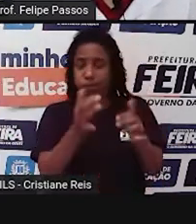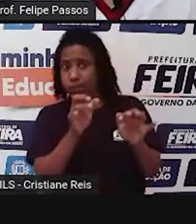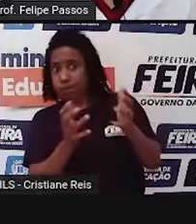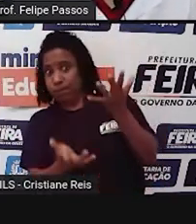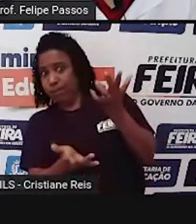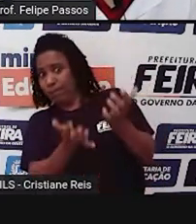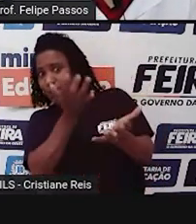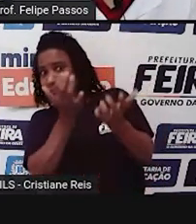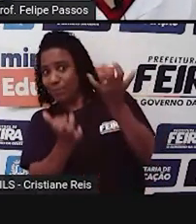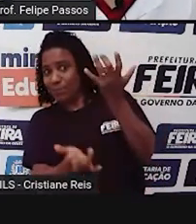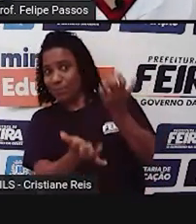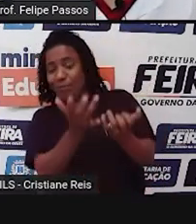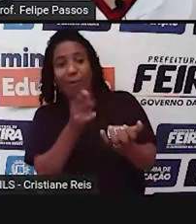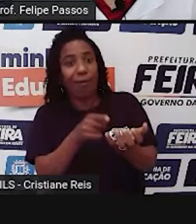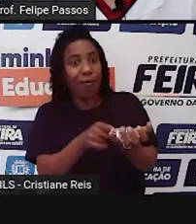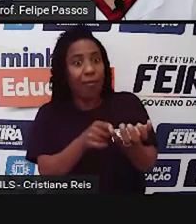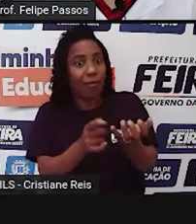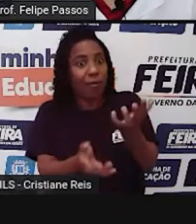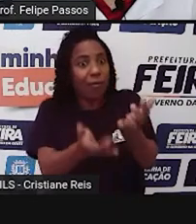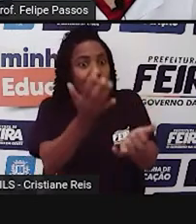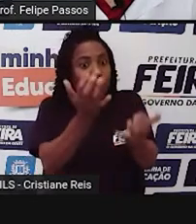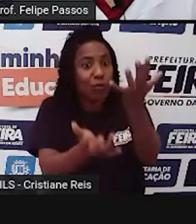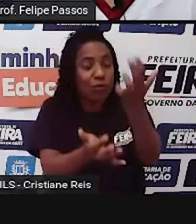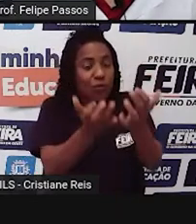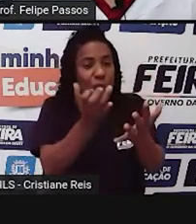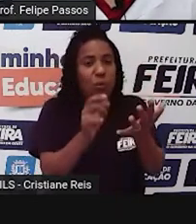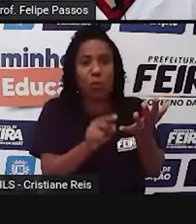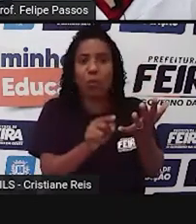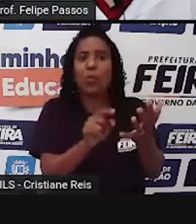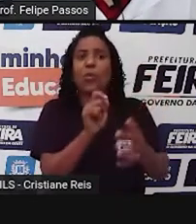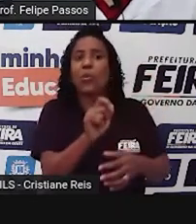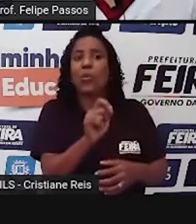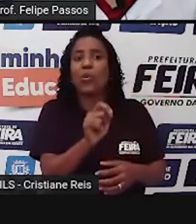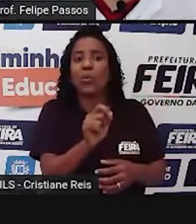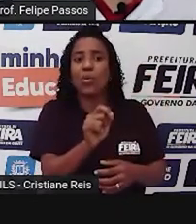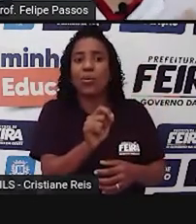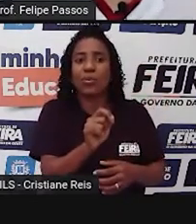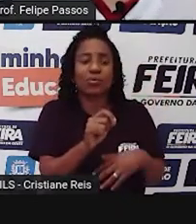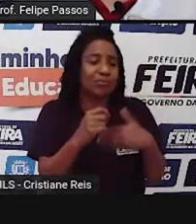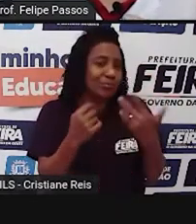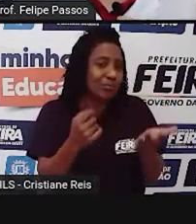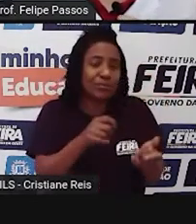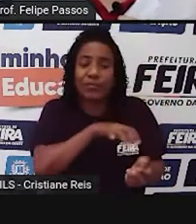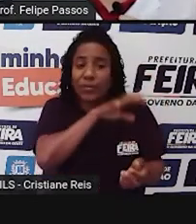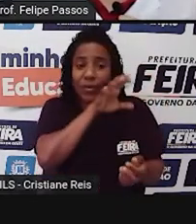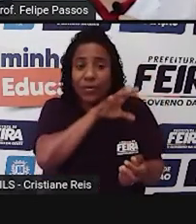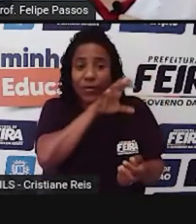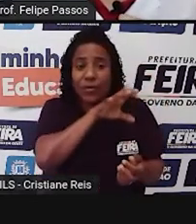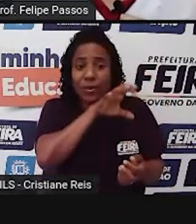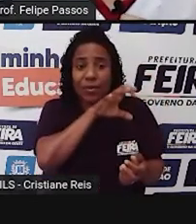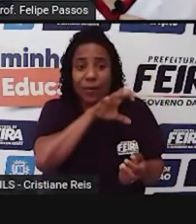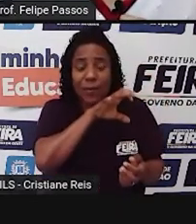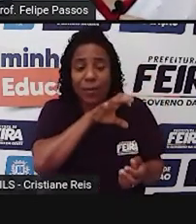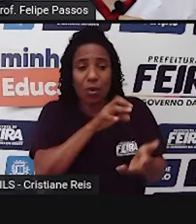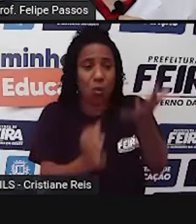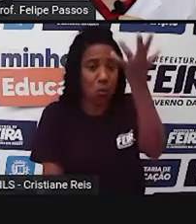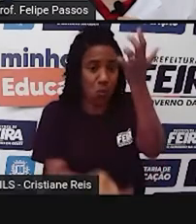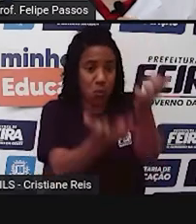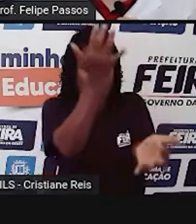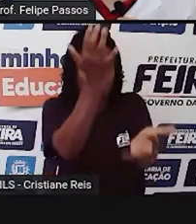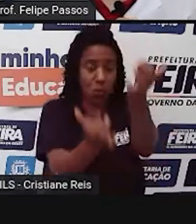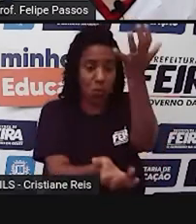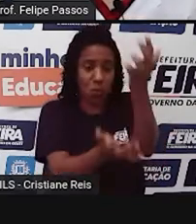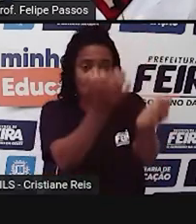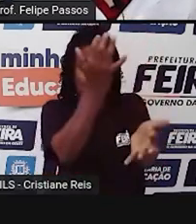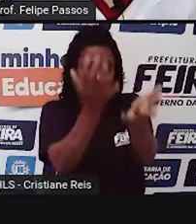aquele fogo ali, ele podia ser útil pro ser humano. De repente, um animal morreu lá no meio daquele incêndio e aí o ser humano